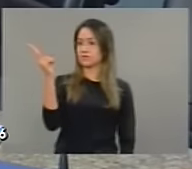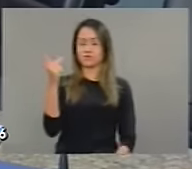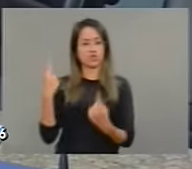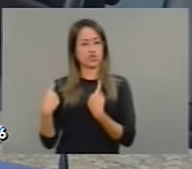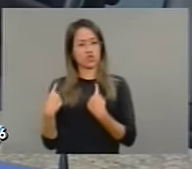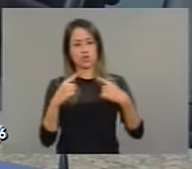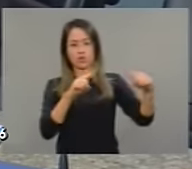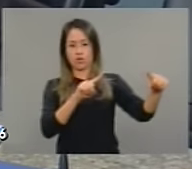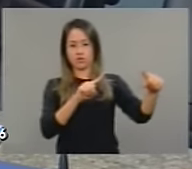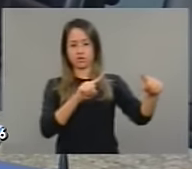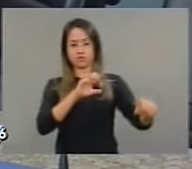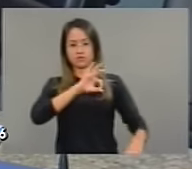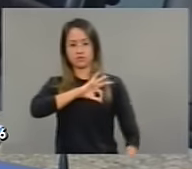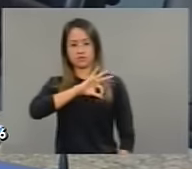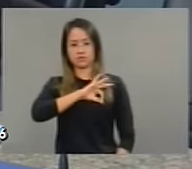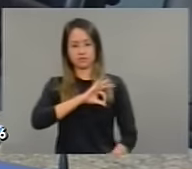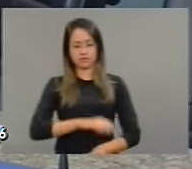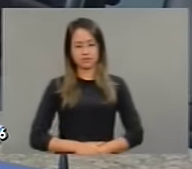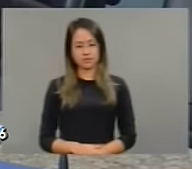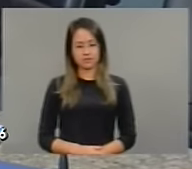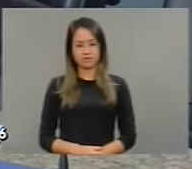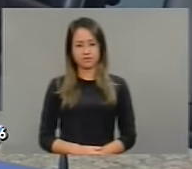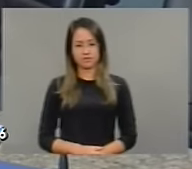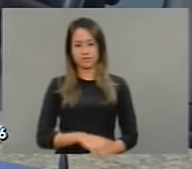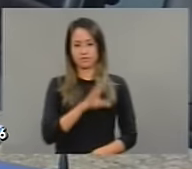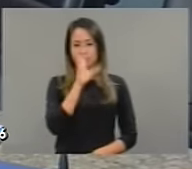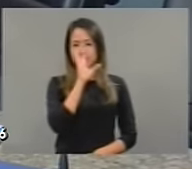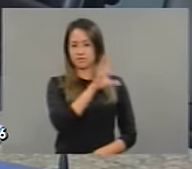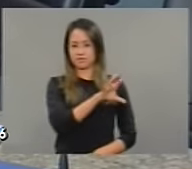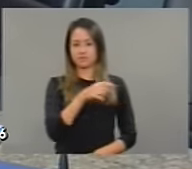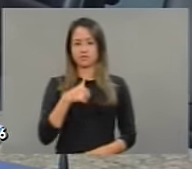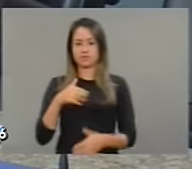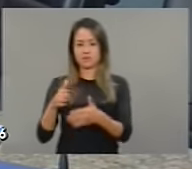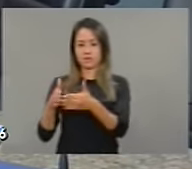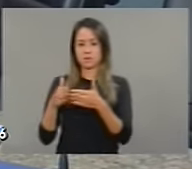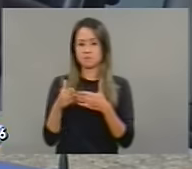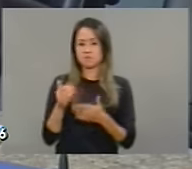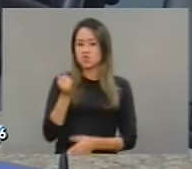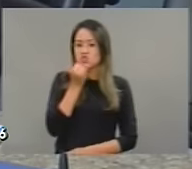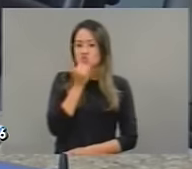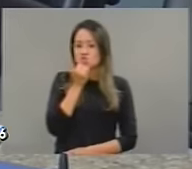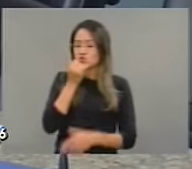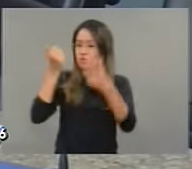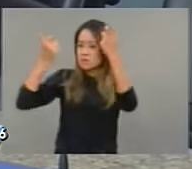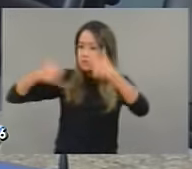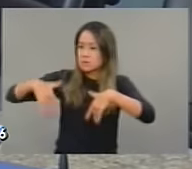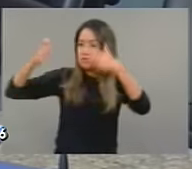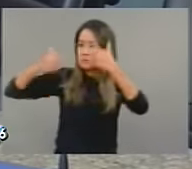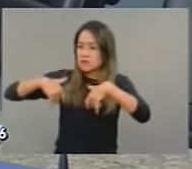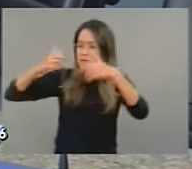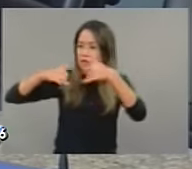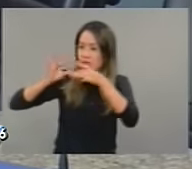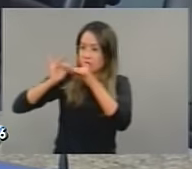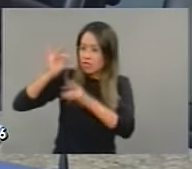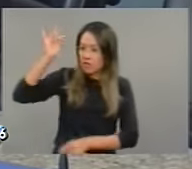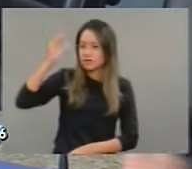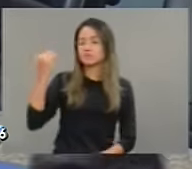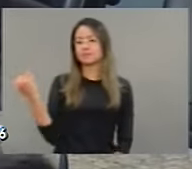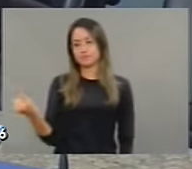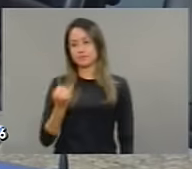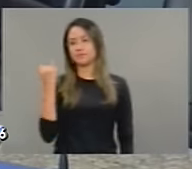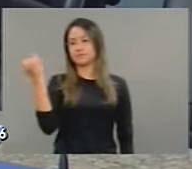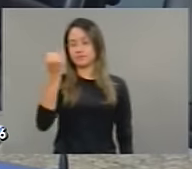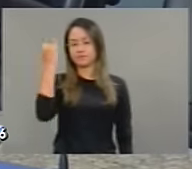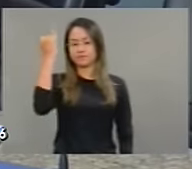Então, registrar o nosso repúdio a esse tipo de postura, eu peço até desculpa por falar um pouco mais, porque eu acho que a minha fala é importante nesse momento, até quando